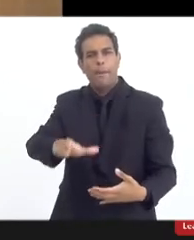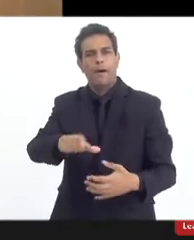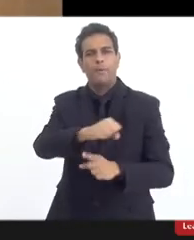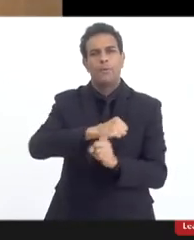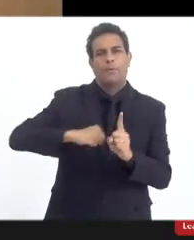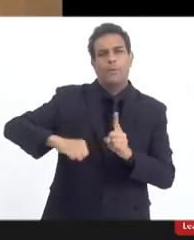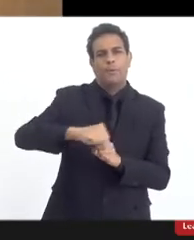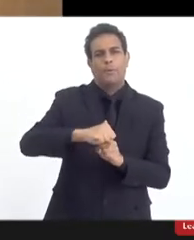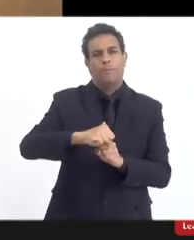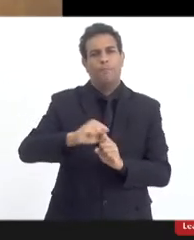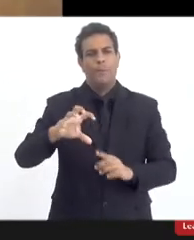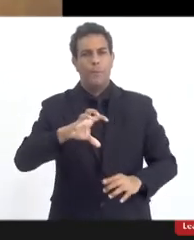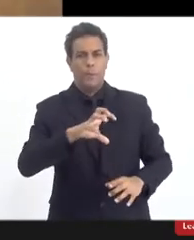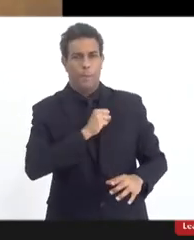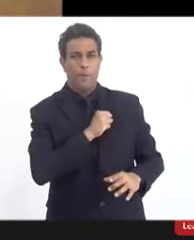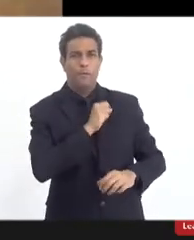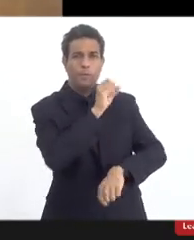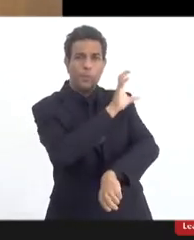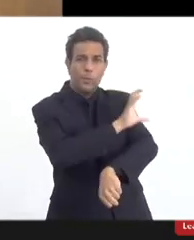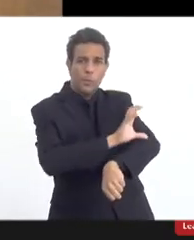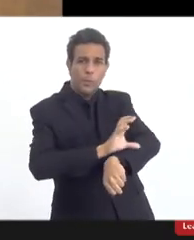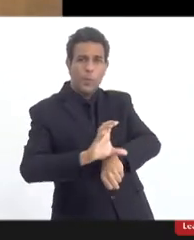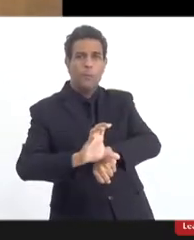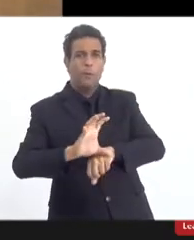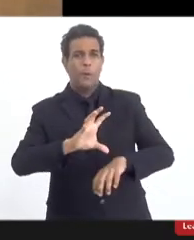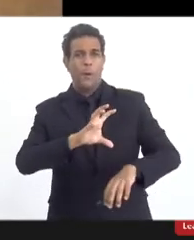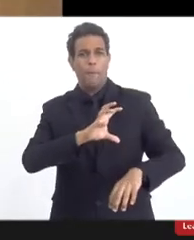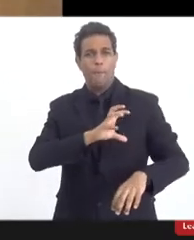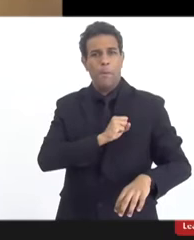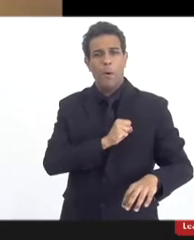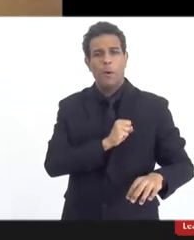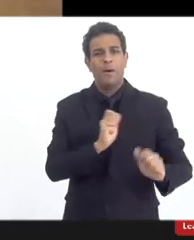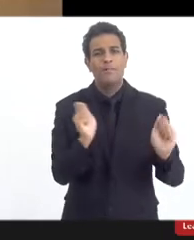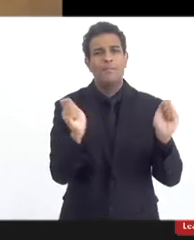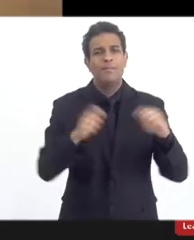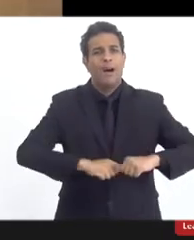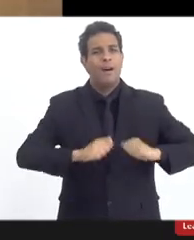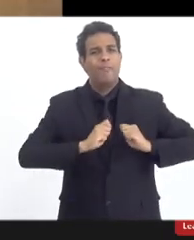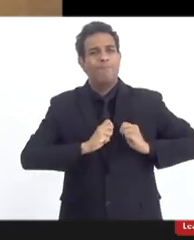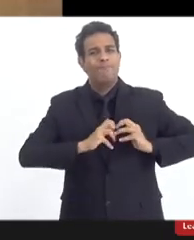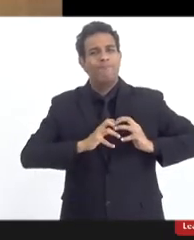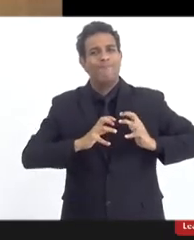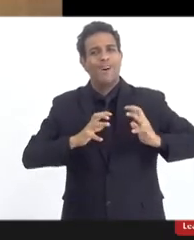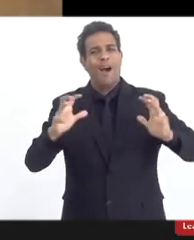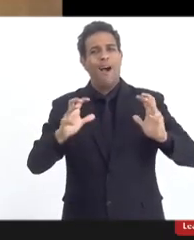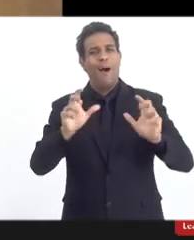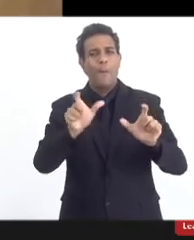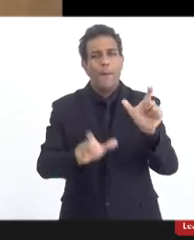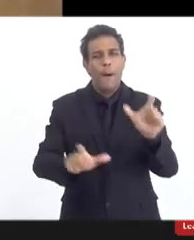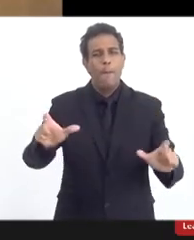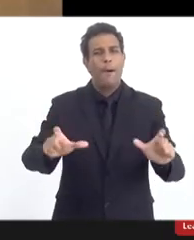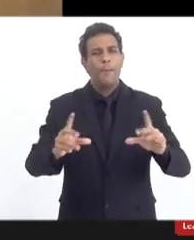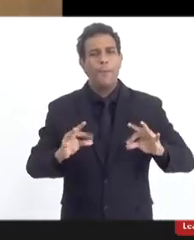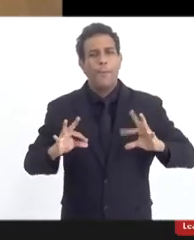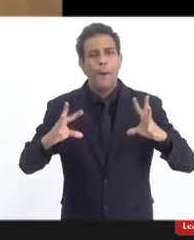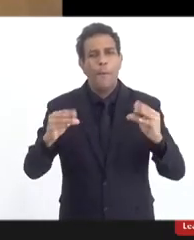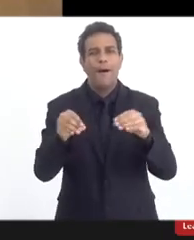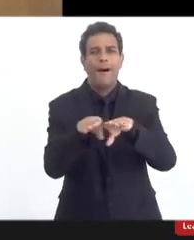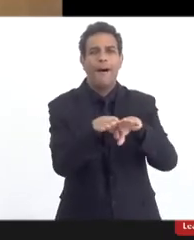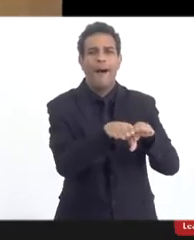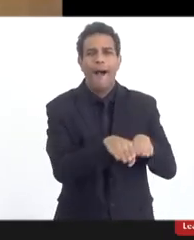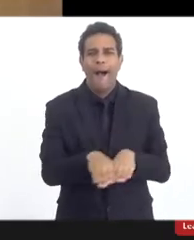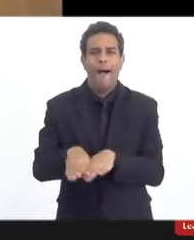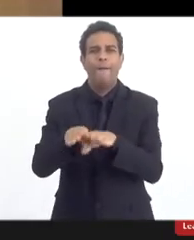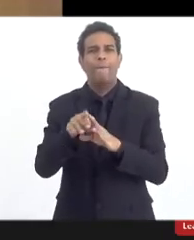somente uma cultura do amor poderá reverter tudo isso que de ruim